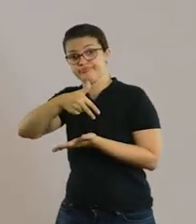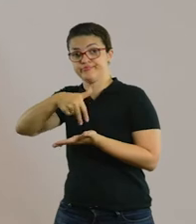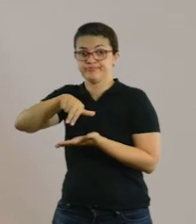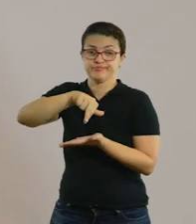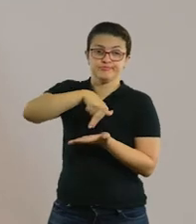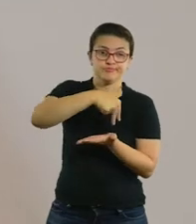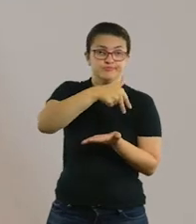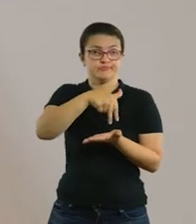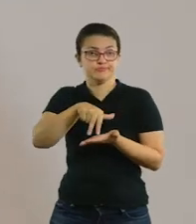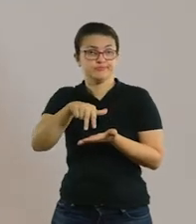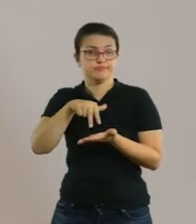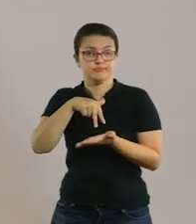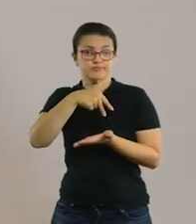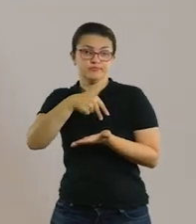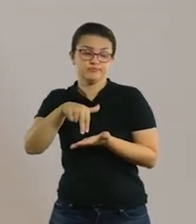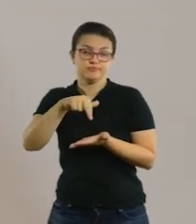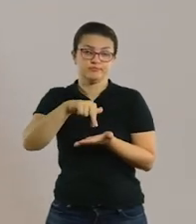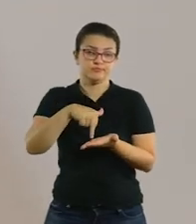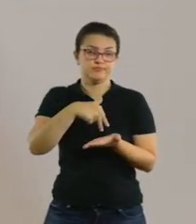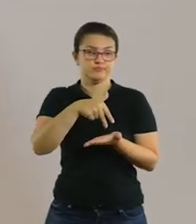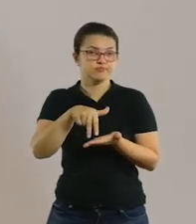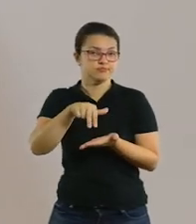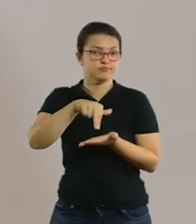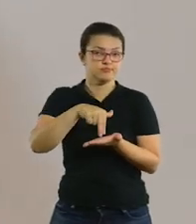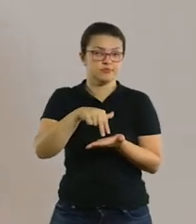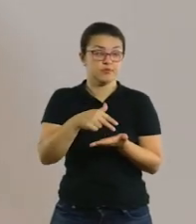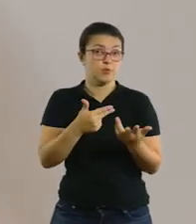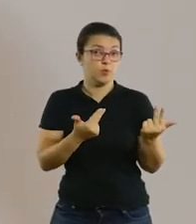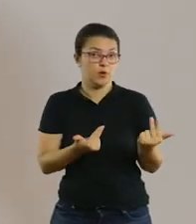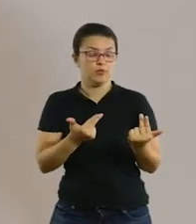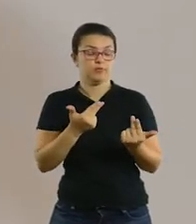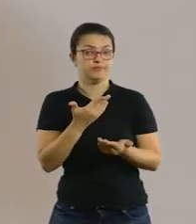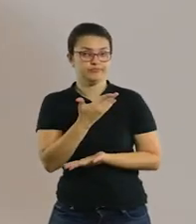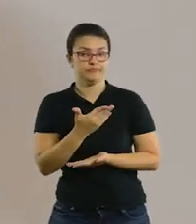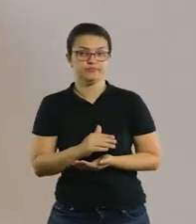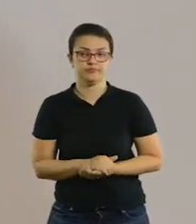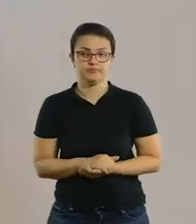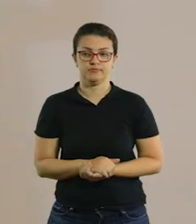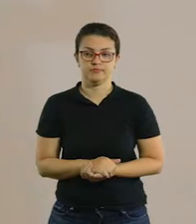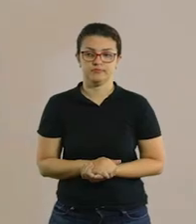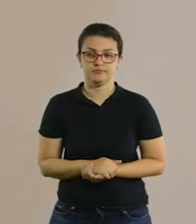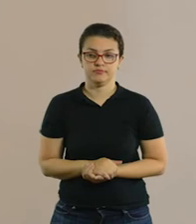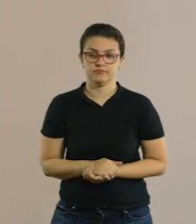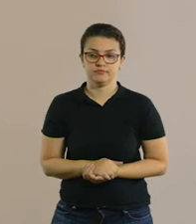aleatórios, mas o importante é que ela mexa o corpo, não muito brusco, tá bom? Vai ficar mais ou menos assim, ó.